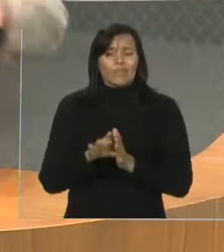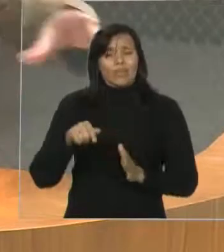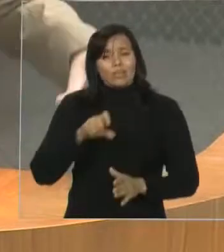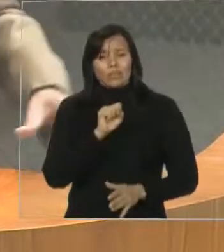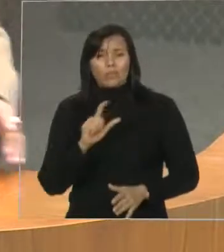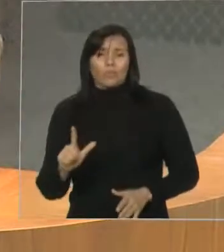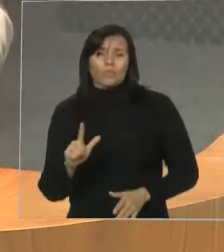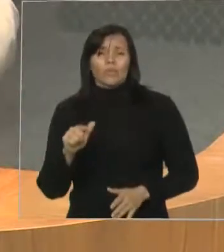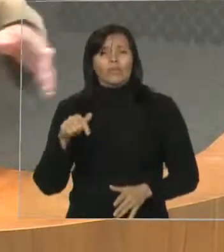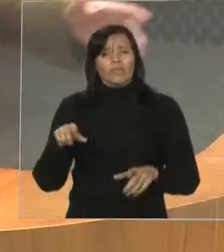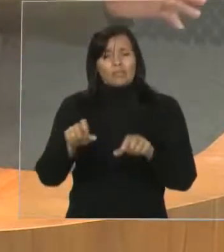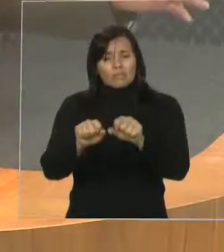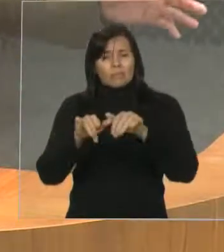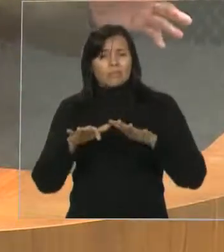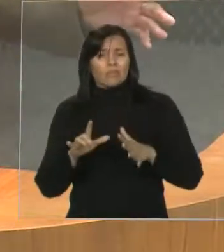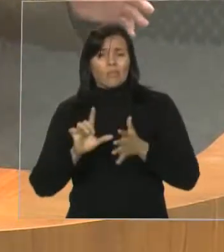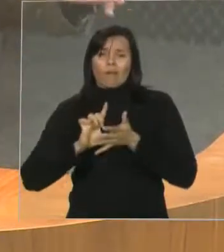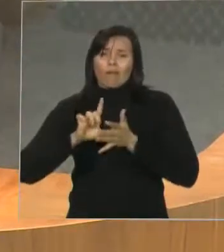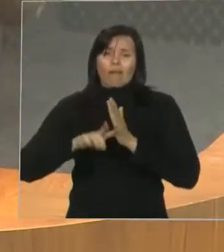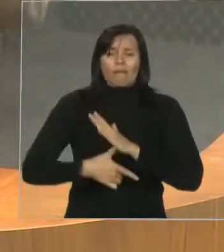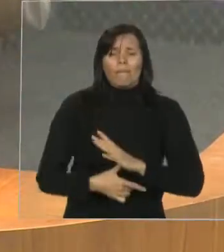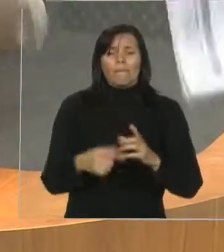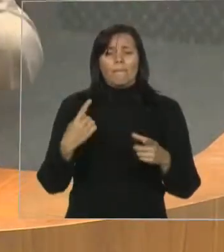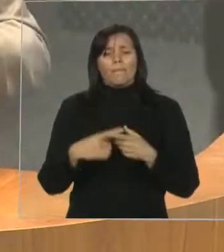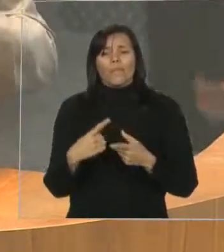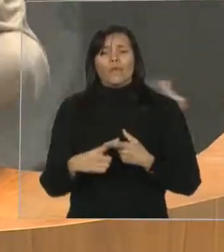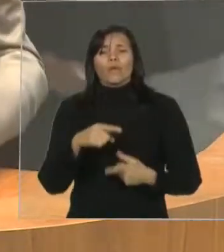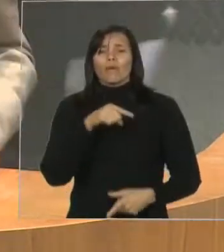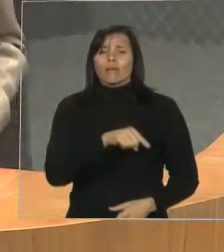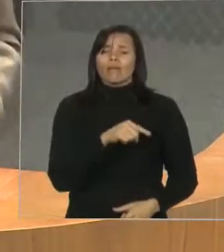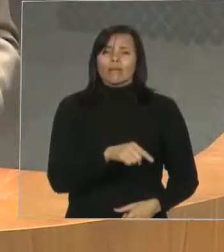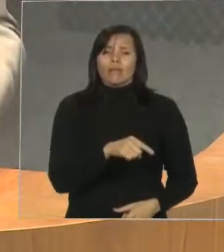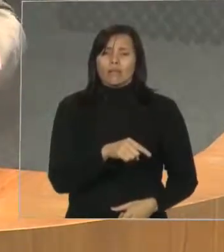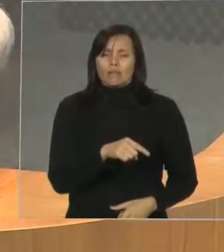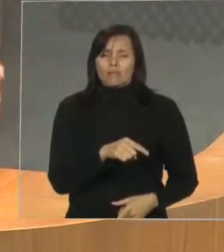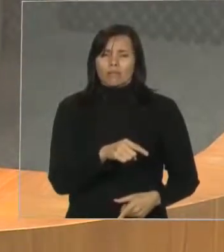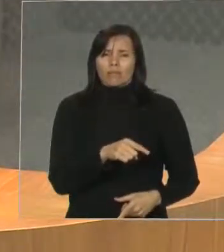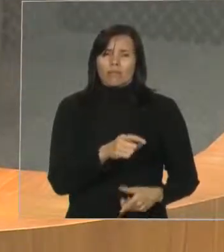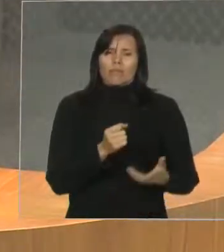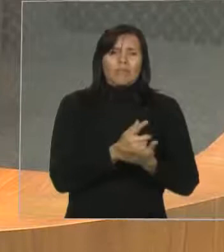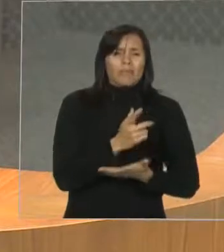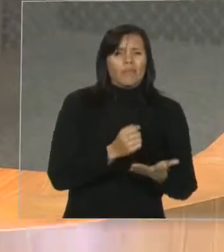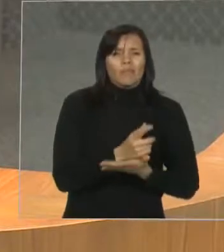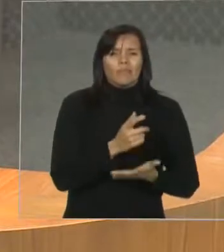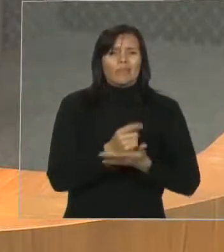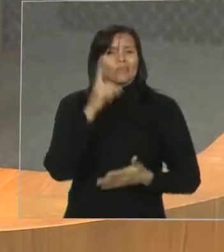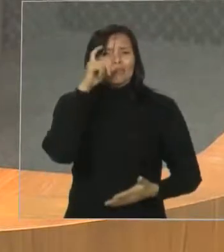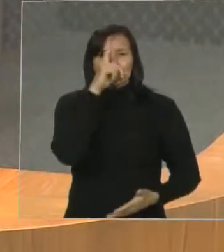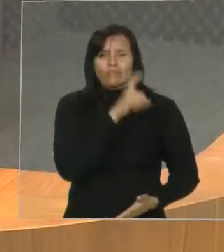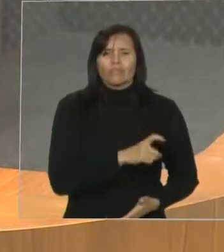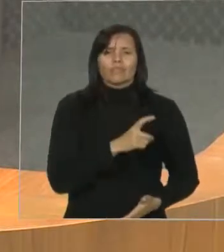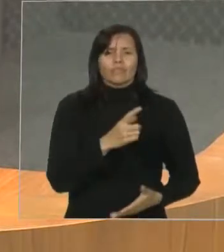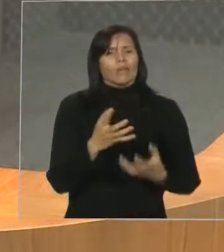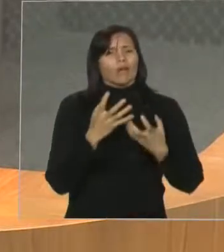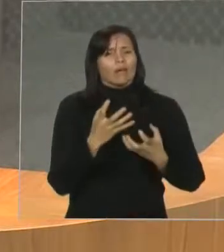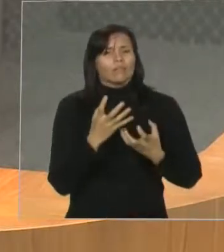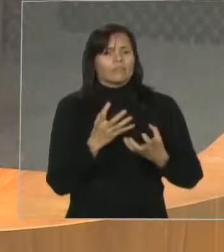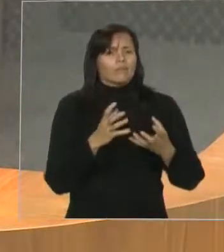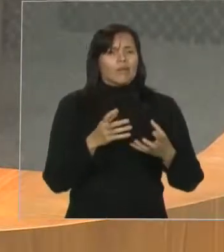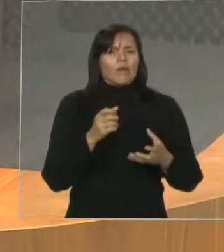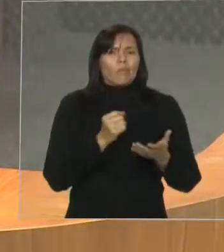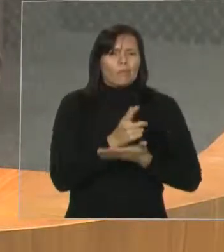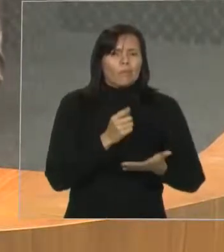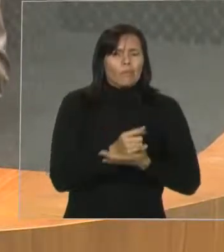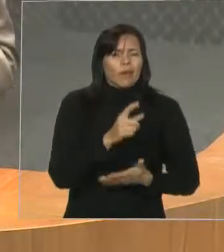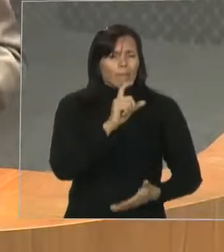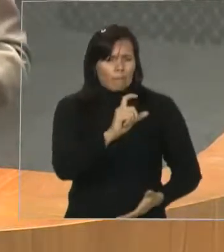fila de espera que, infelizmente, como já disse, traduz a inoperância do que precisa ser combatido,